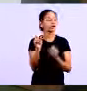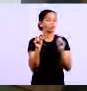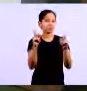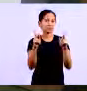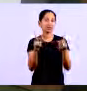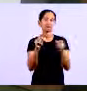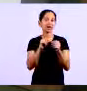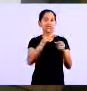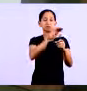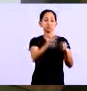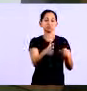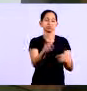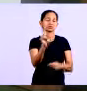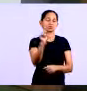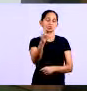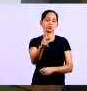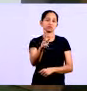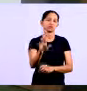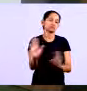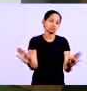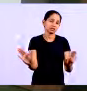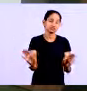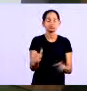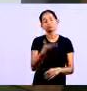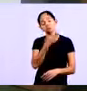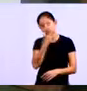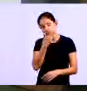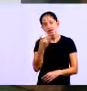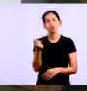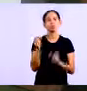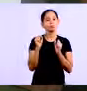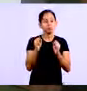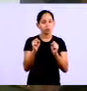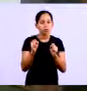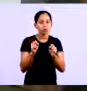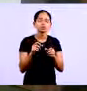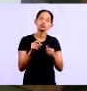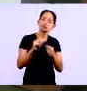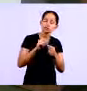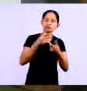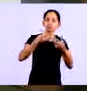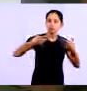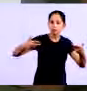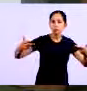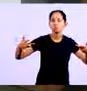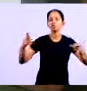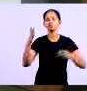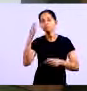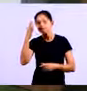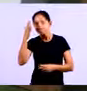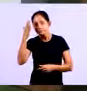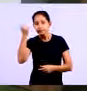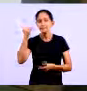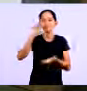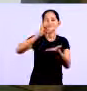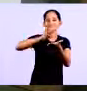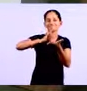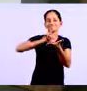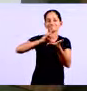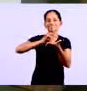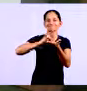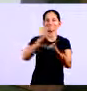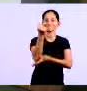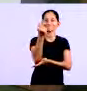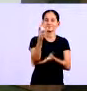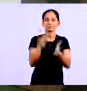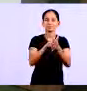fazer então isso é muito comum então as abordagens de comerciais elas devem levar em consideração a sua realidade a realidade do seu capital